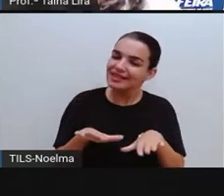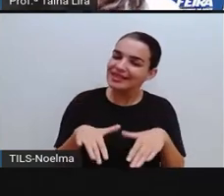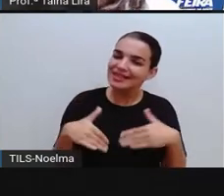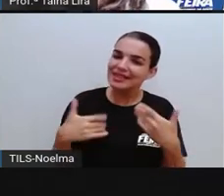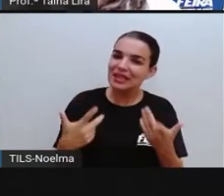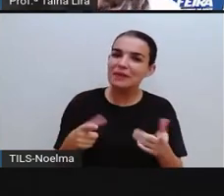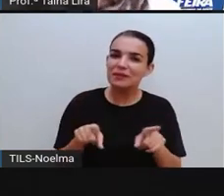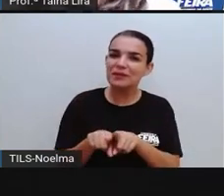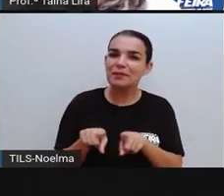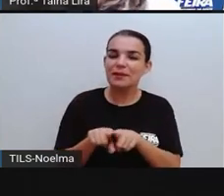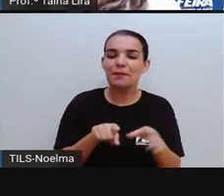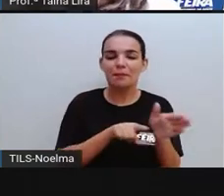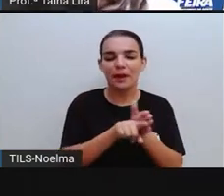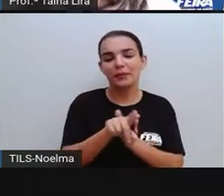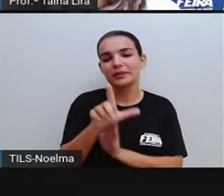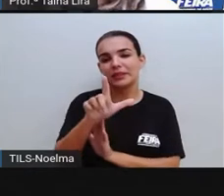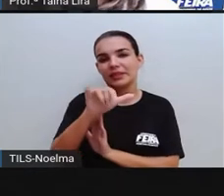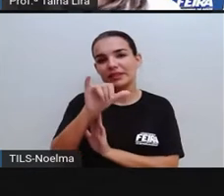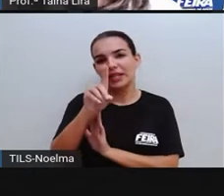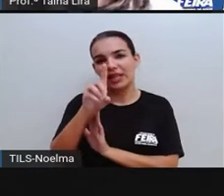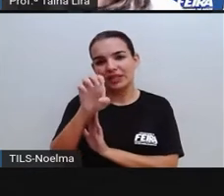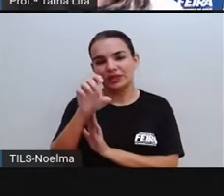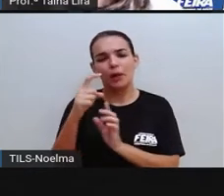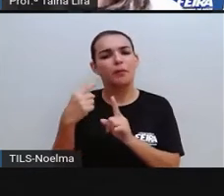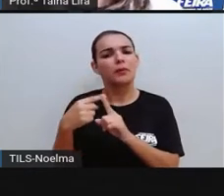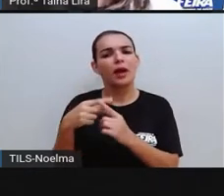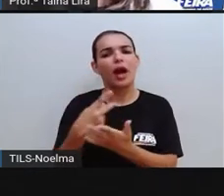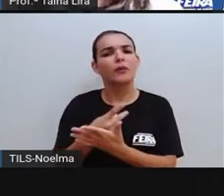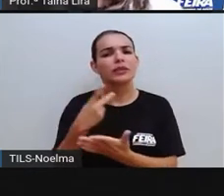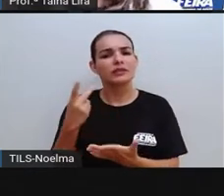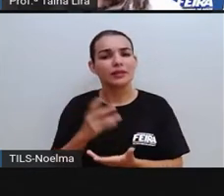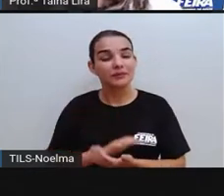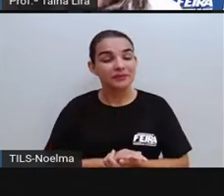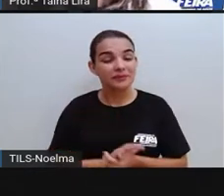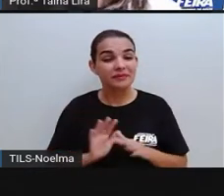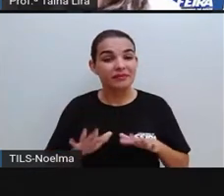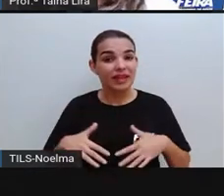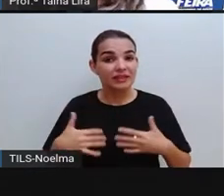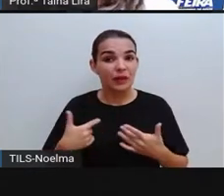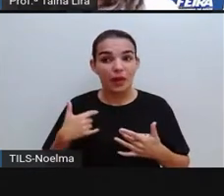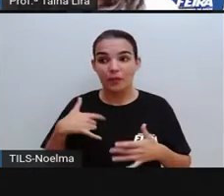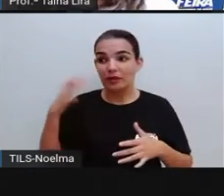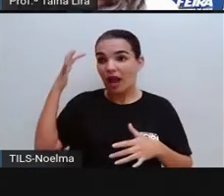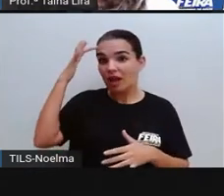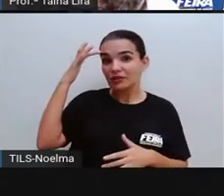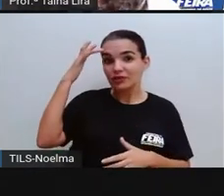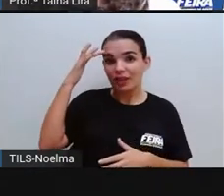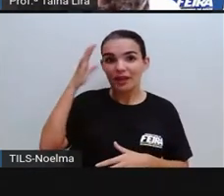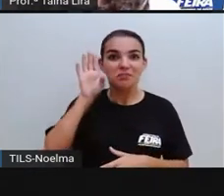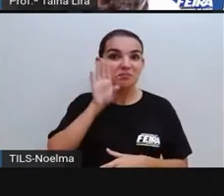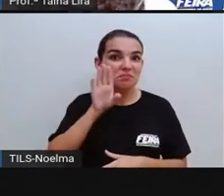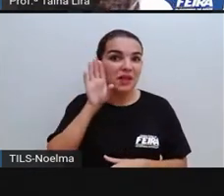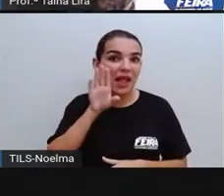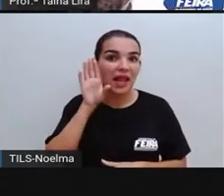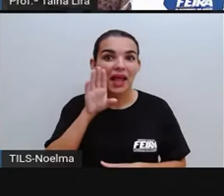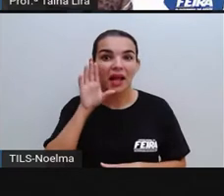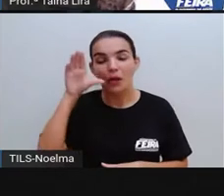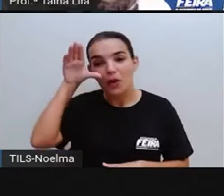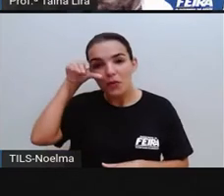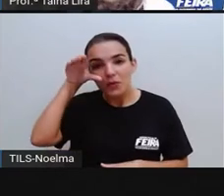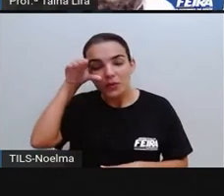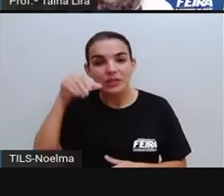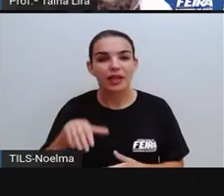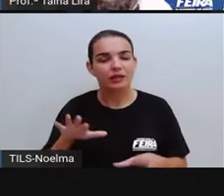ali na LIDE, né? Então, por quê? Por que isso aconteceu? E eu achei bem interessante, né? A curiosidade aí.